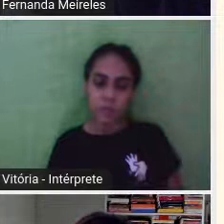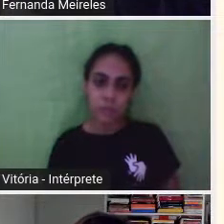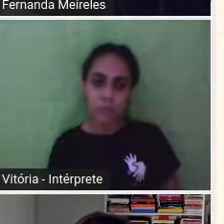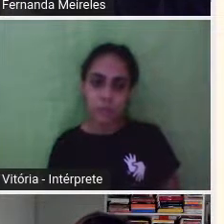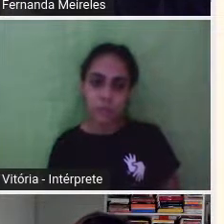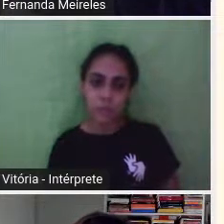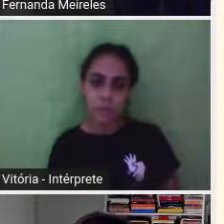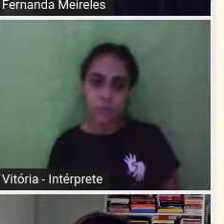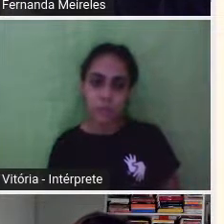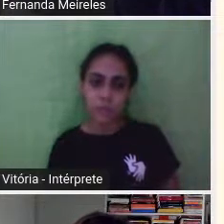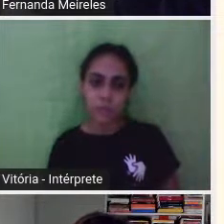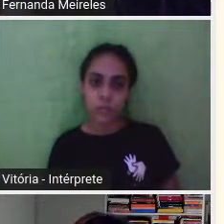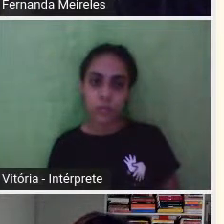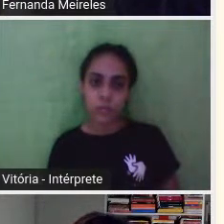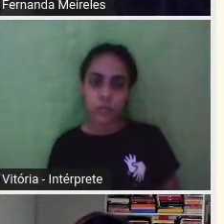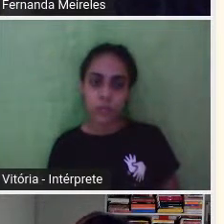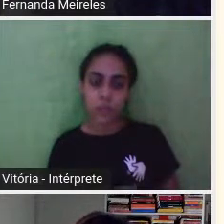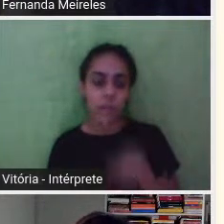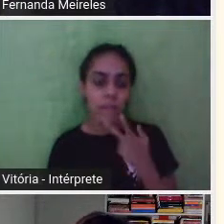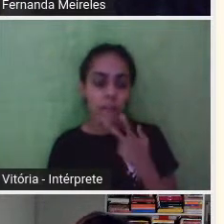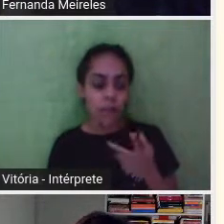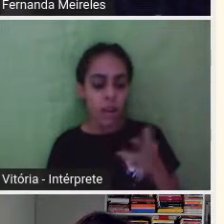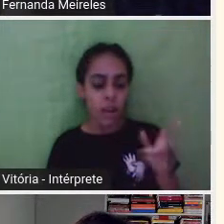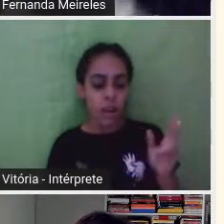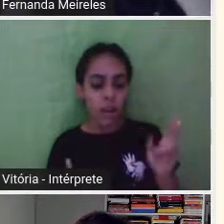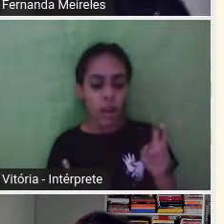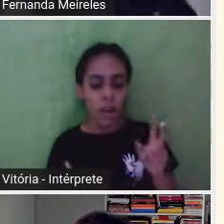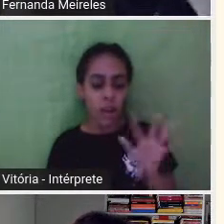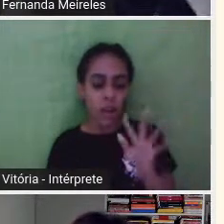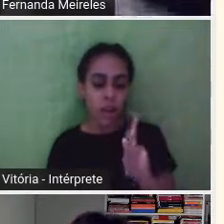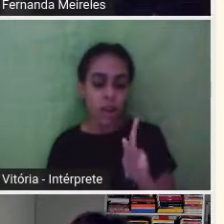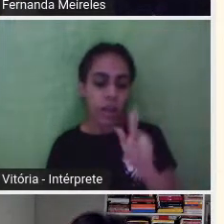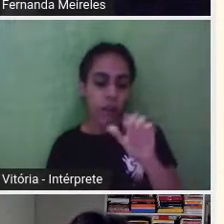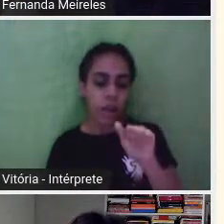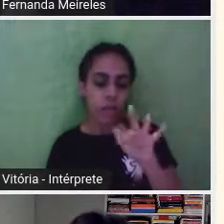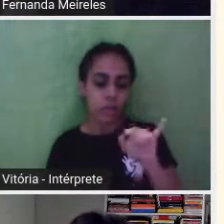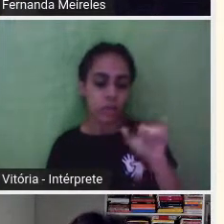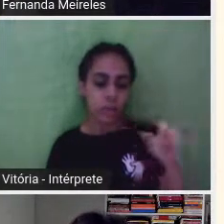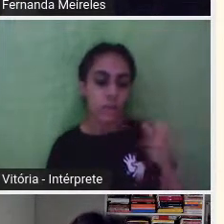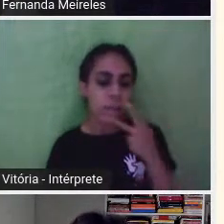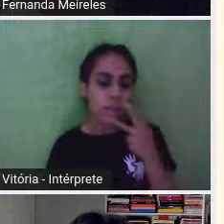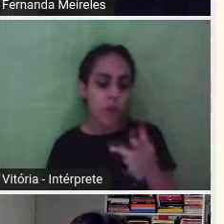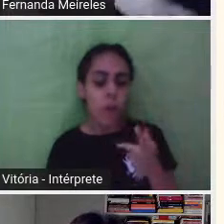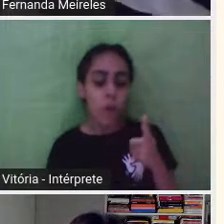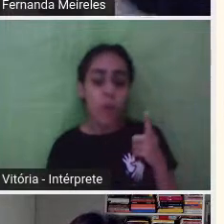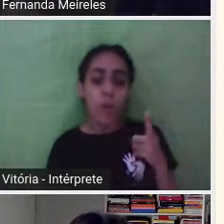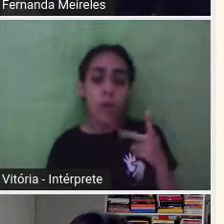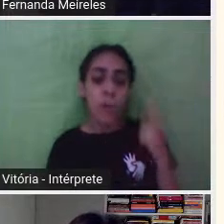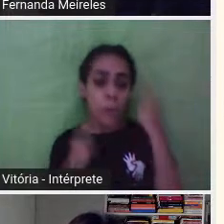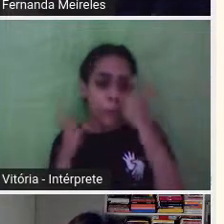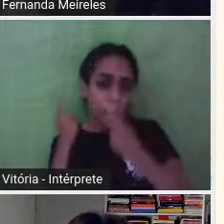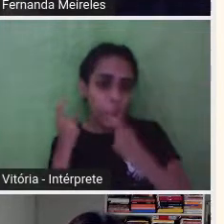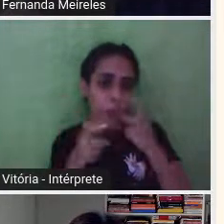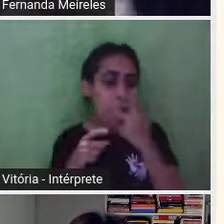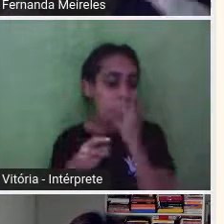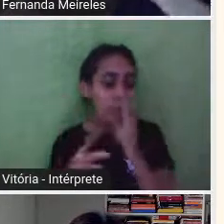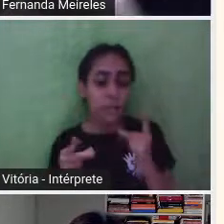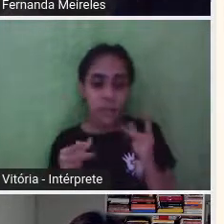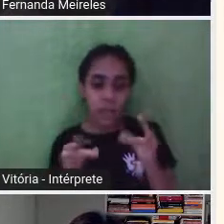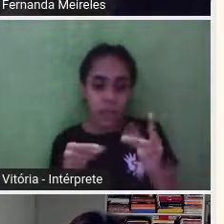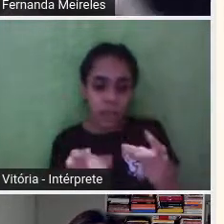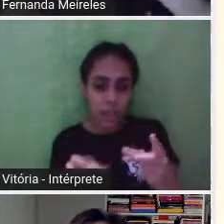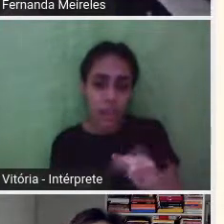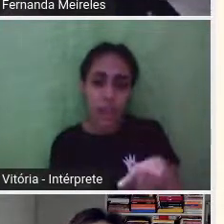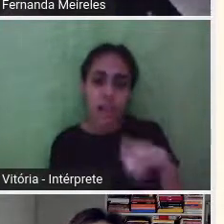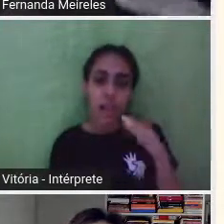leitora, disse aqui, a parte do princípio que os filhos sempre causam preocupação, principalmente depois de adolescentes pra fase adulta. A preocupação é eterna. Ha, ha. E